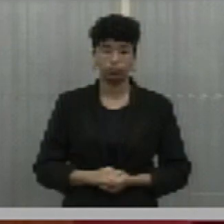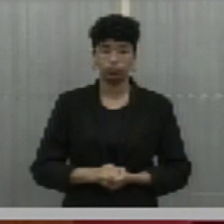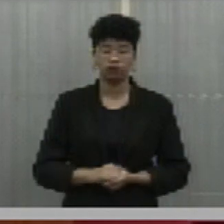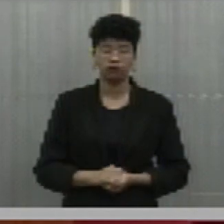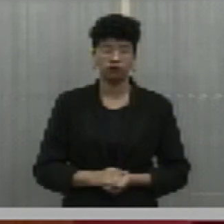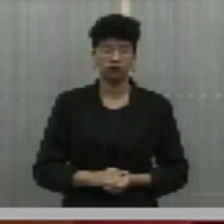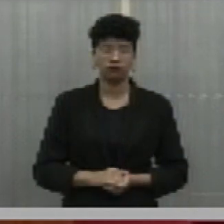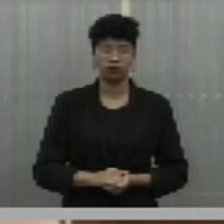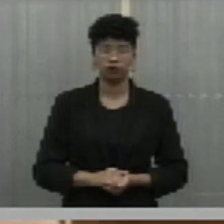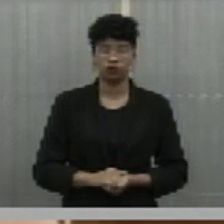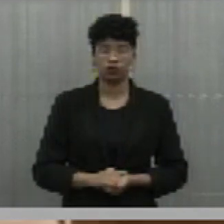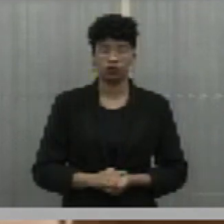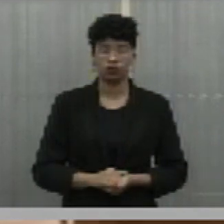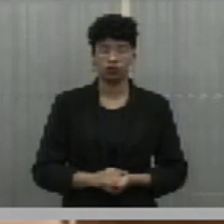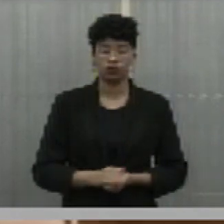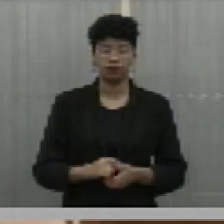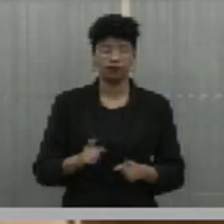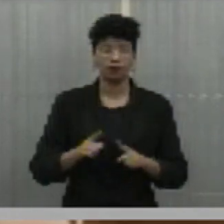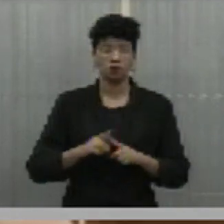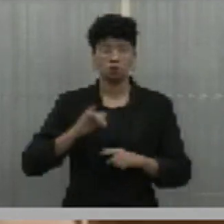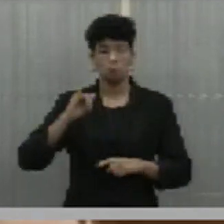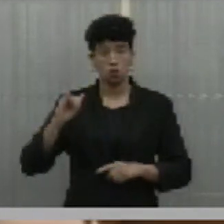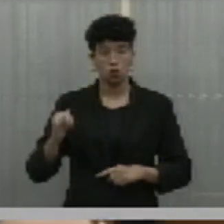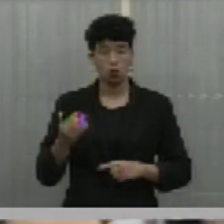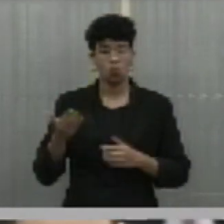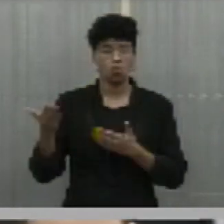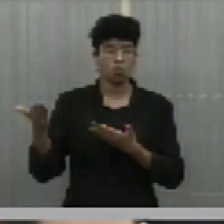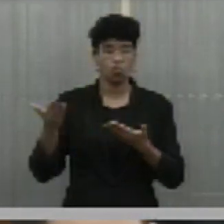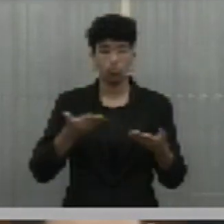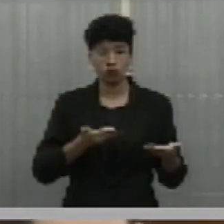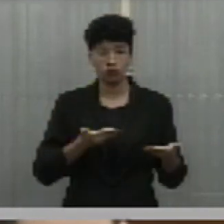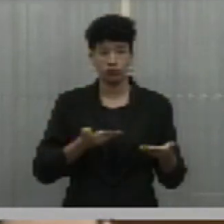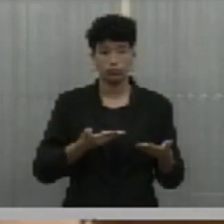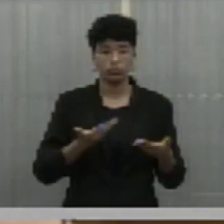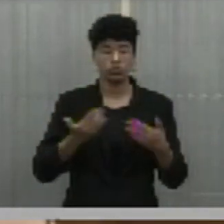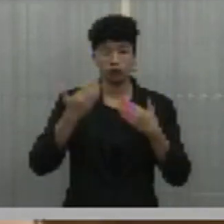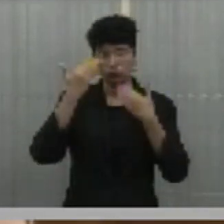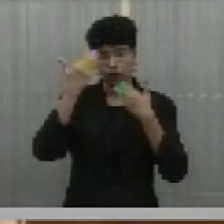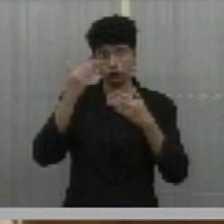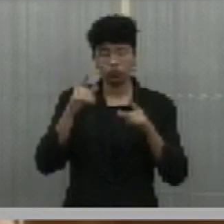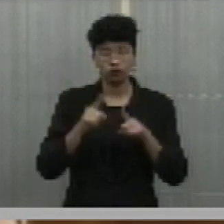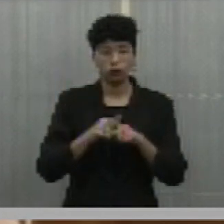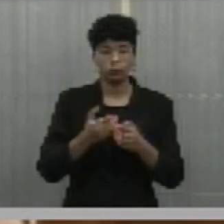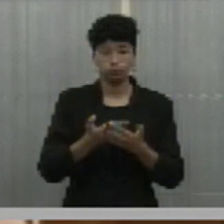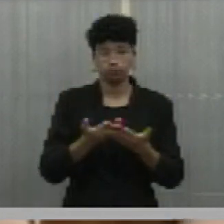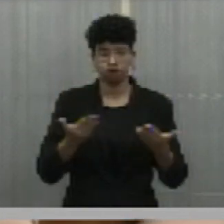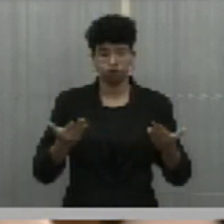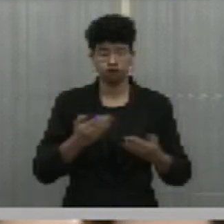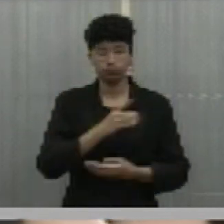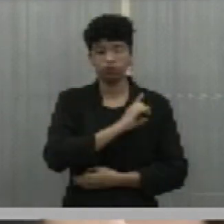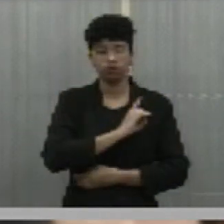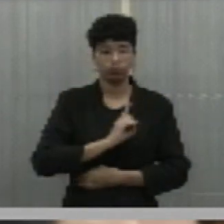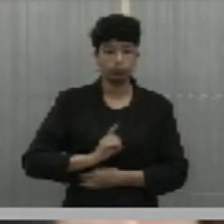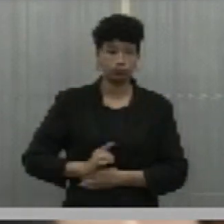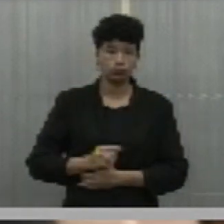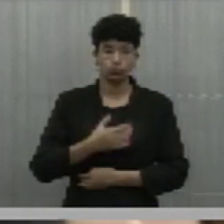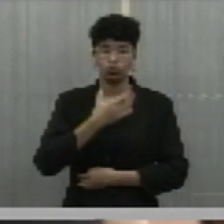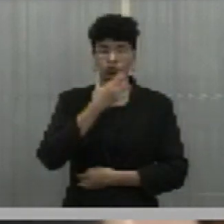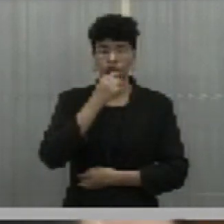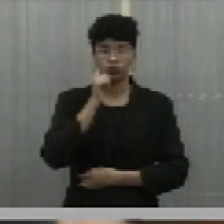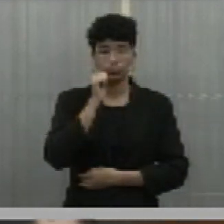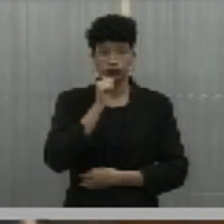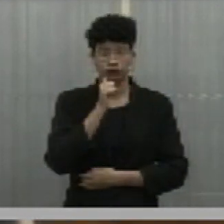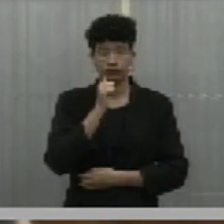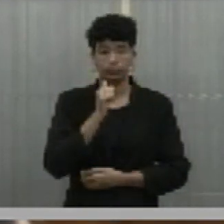pela condução e oportunidade do convite. Queria agradecer a vossas excelências, senhores deputados e senhoras deputadas,